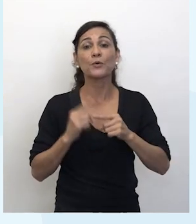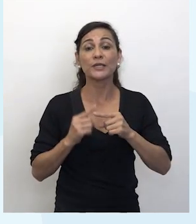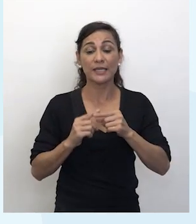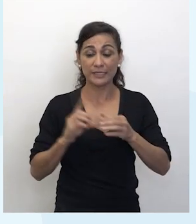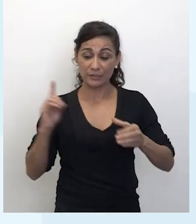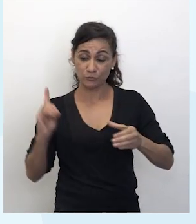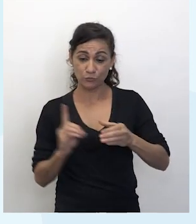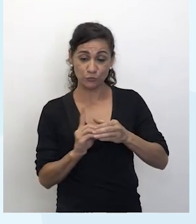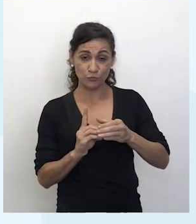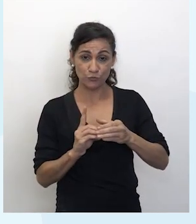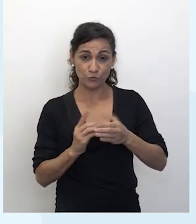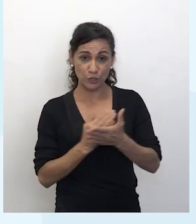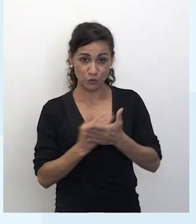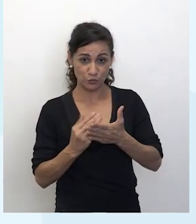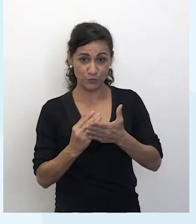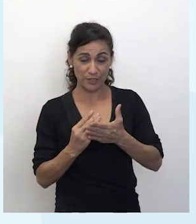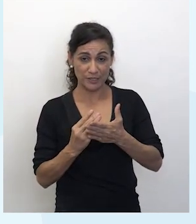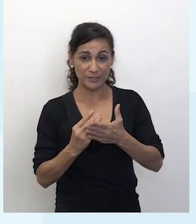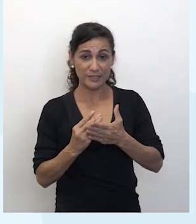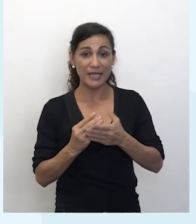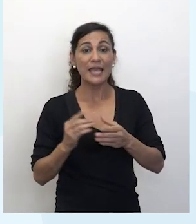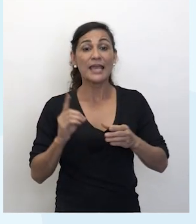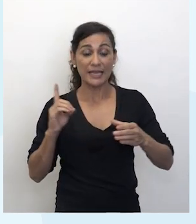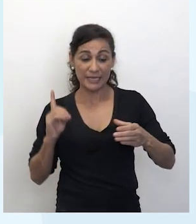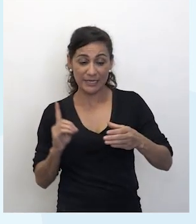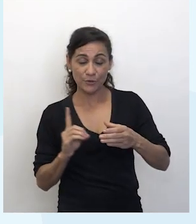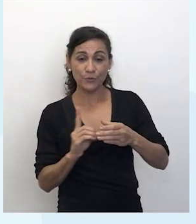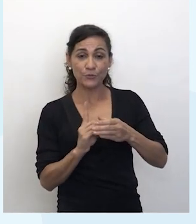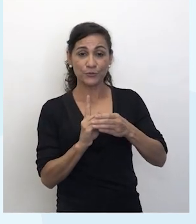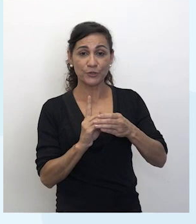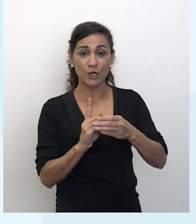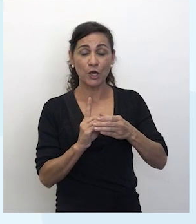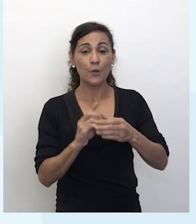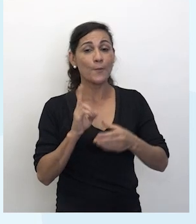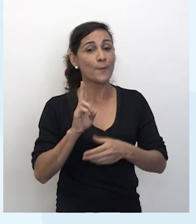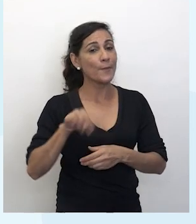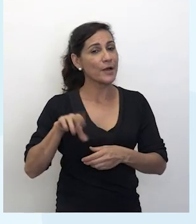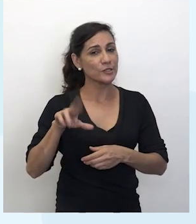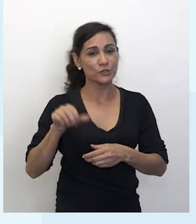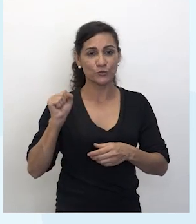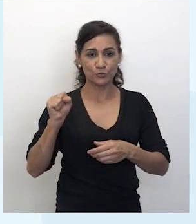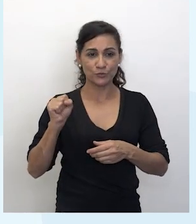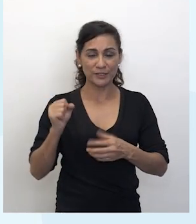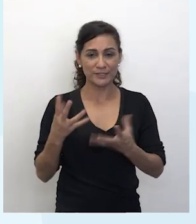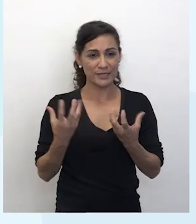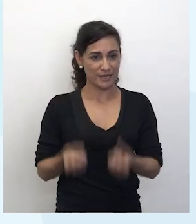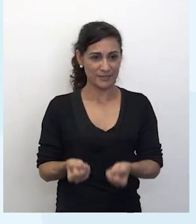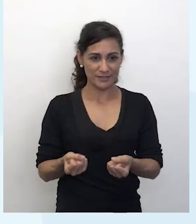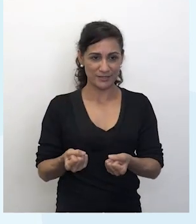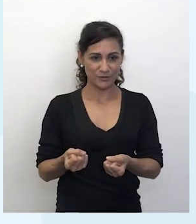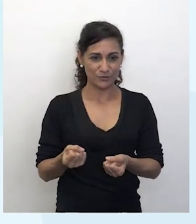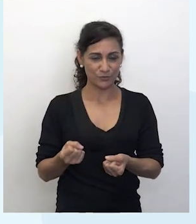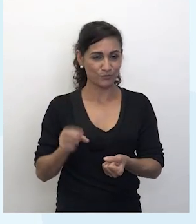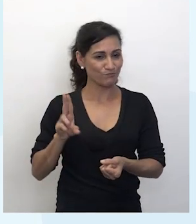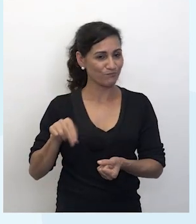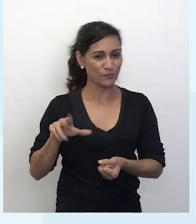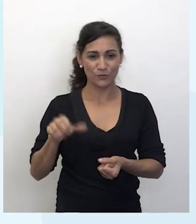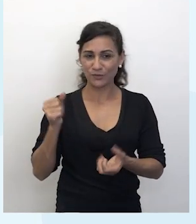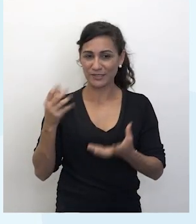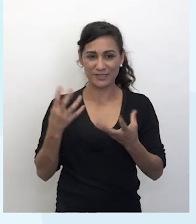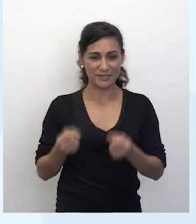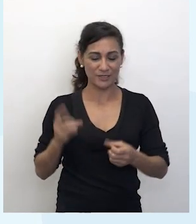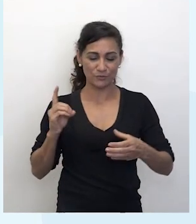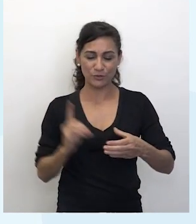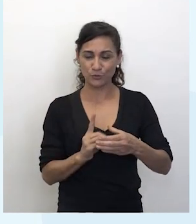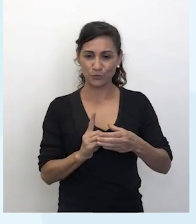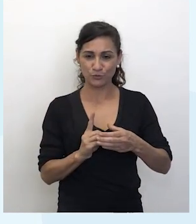grupo desde o início, integra-se, mas nunca será totalmente aceito. Dentro deste grupo